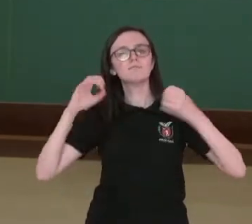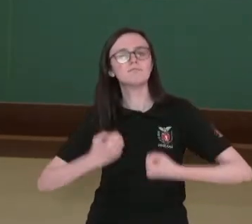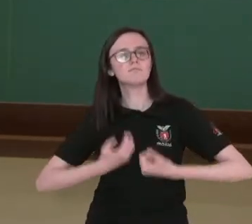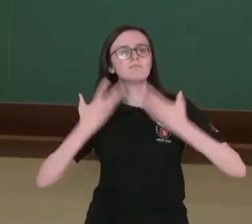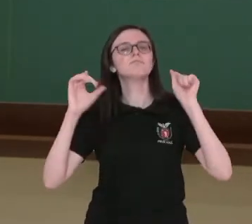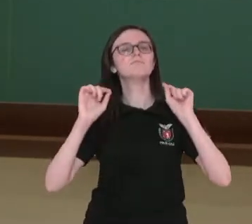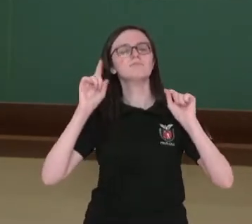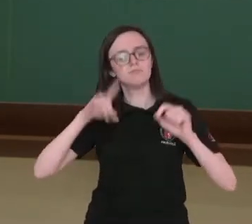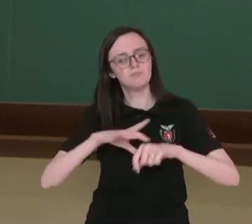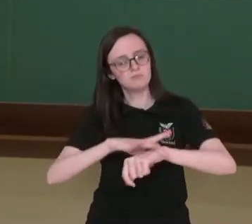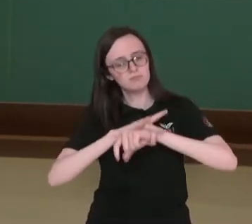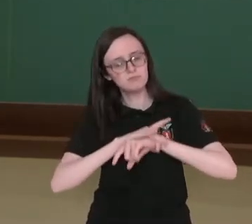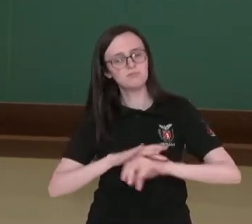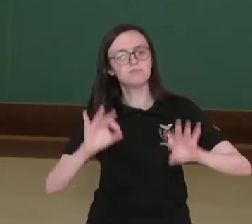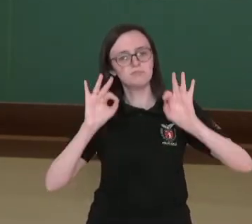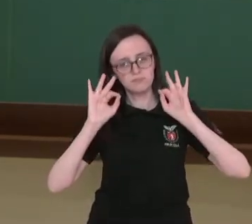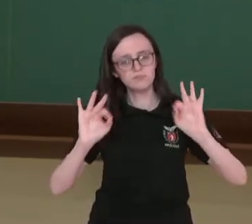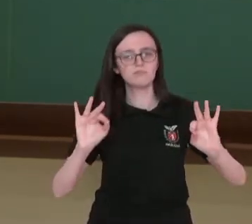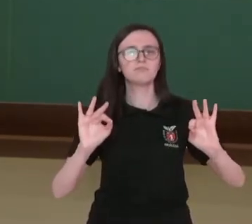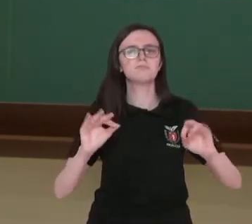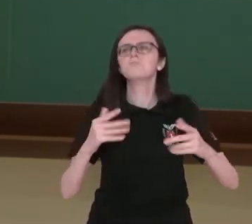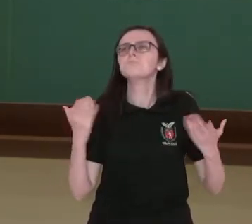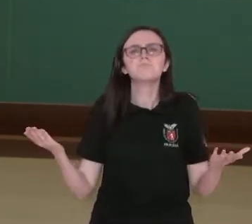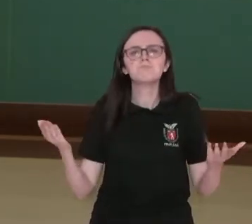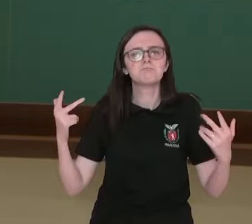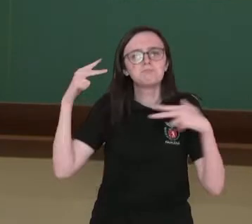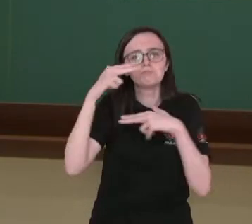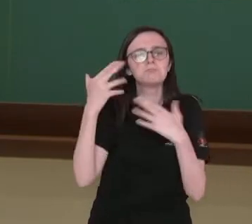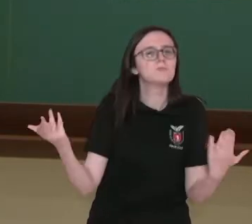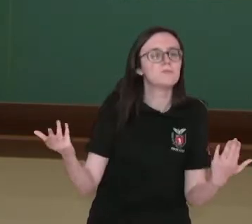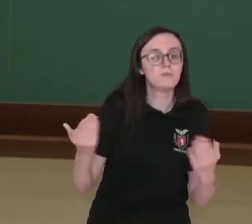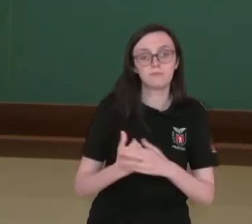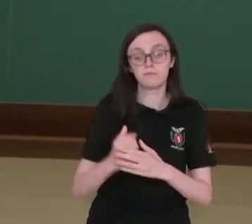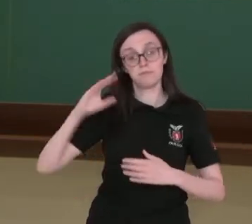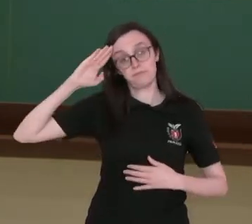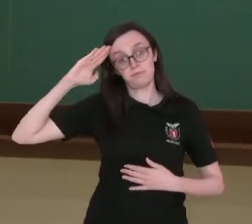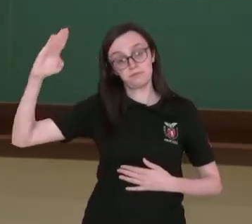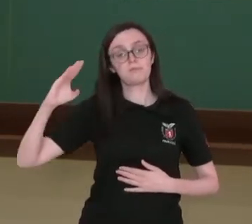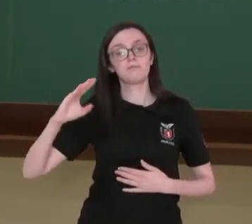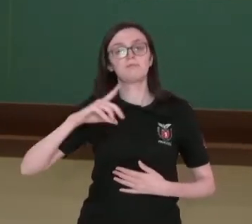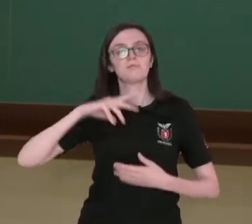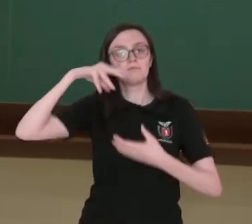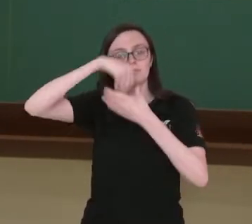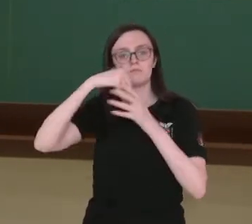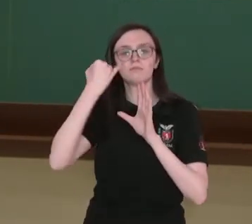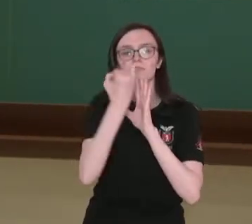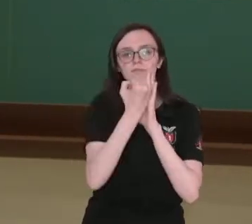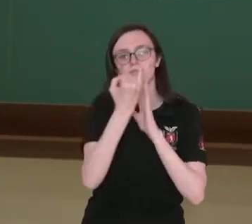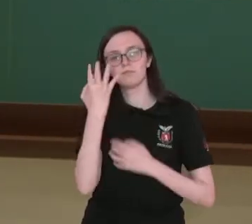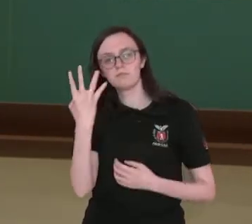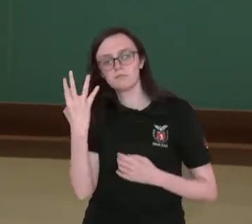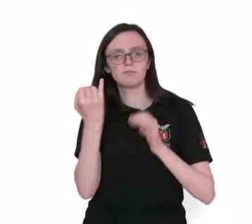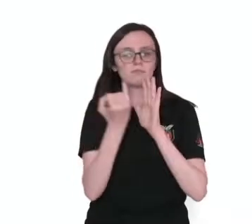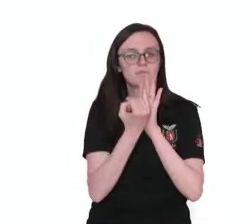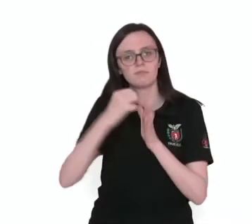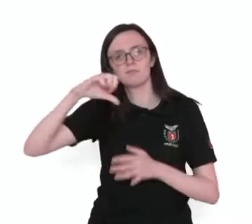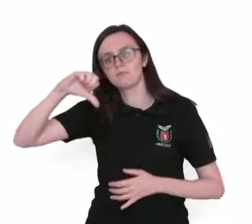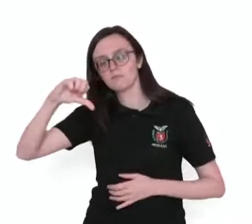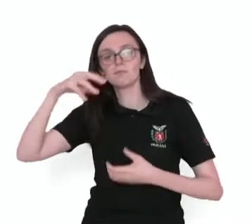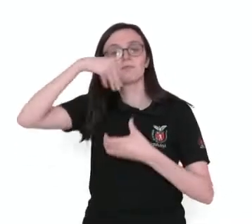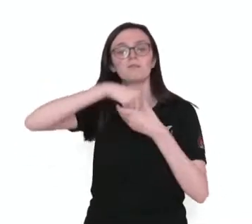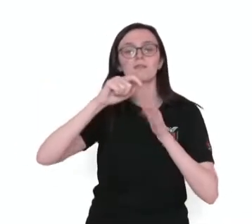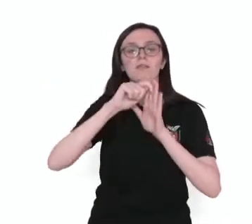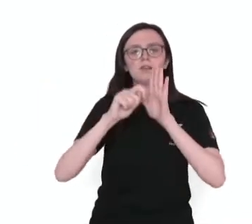expressão é garantida em que trechos? Principalmente nos incisos 4 e 9 do artigo